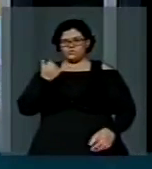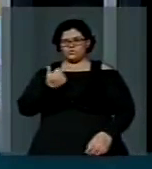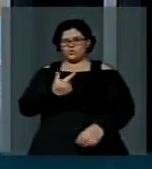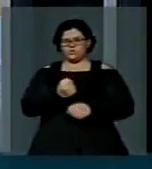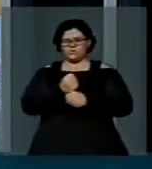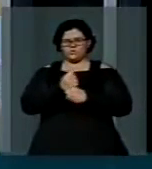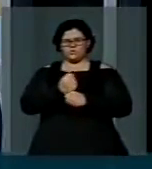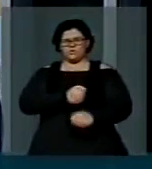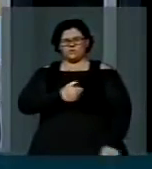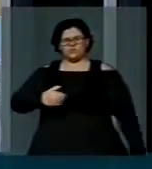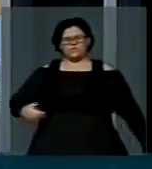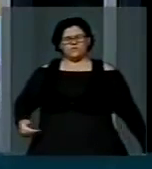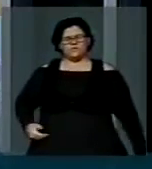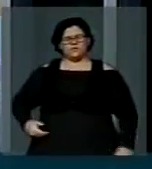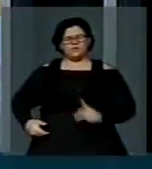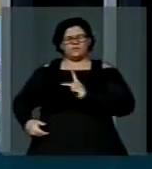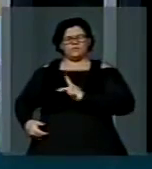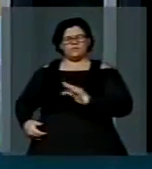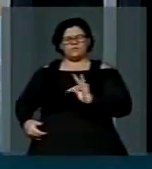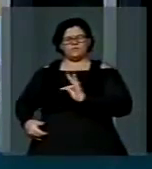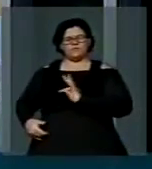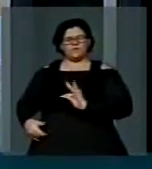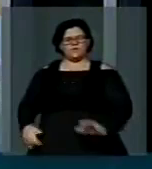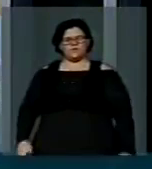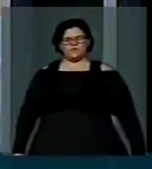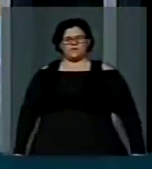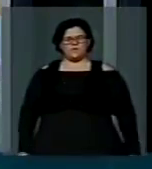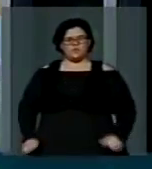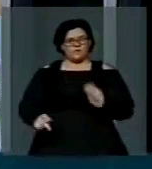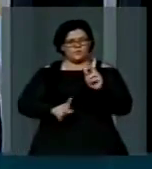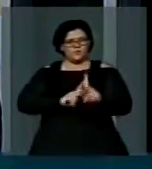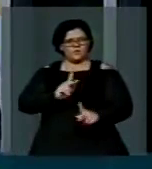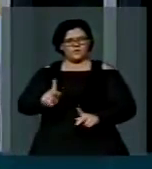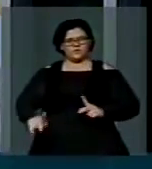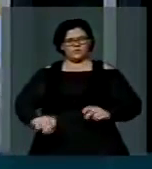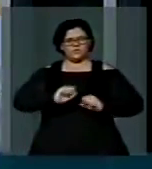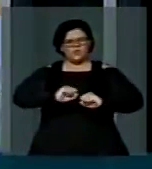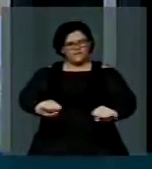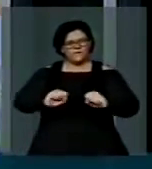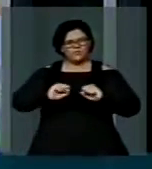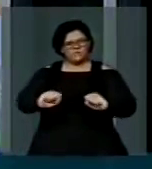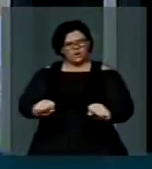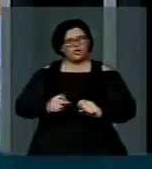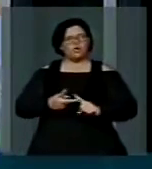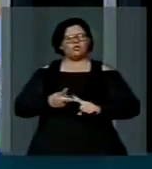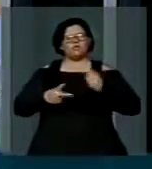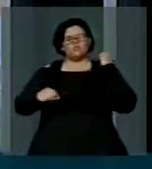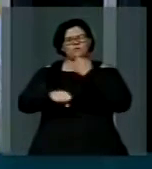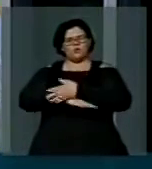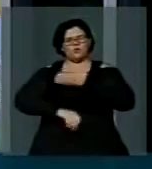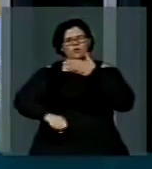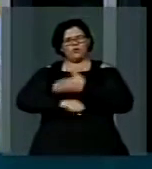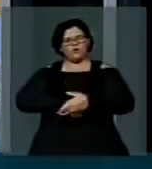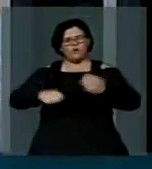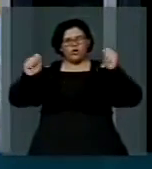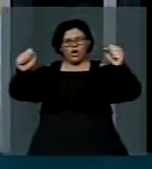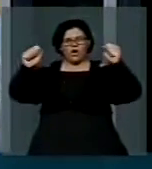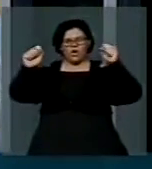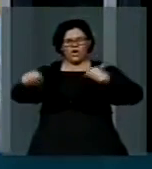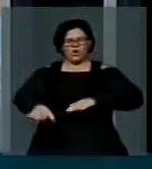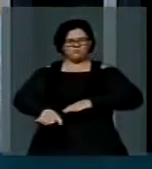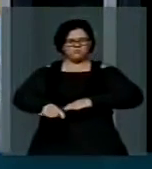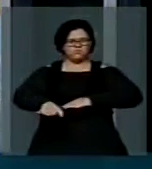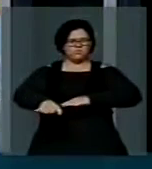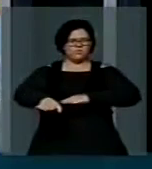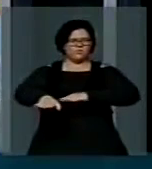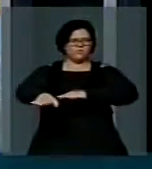anos de governo do PT. A população está revoltada, indo às ruas, a